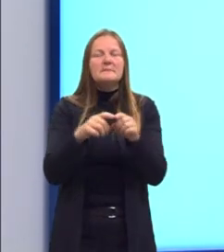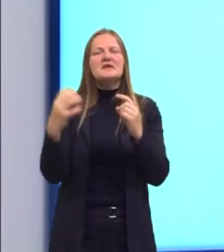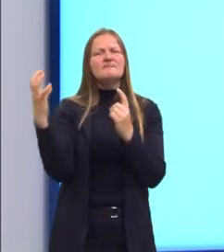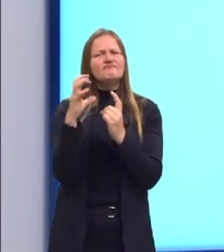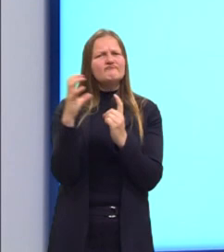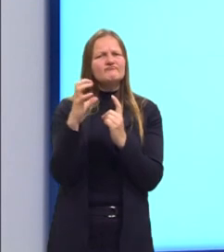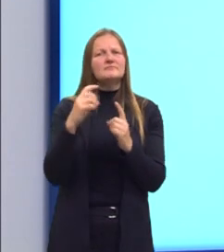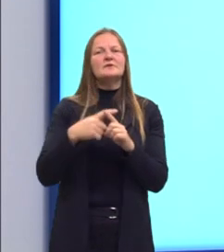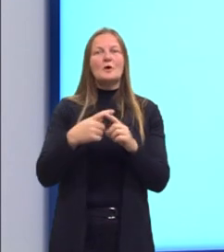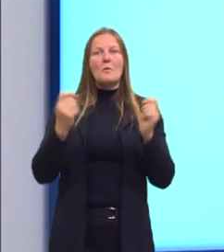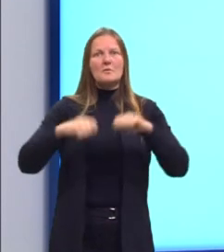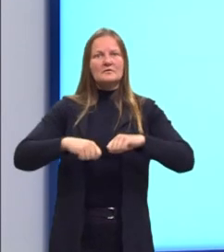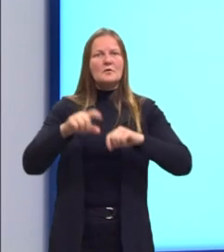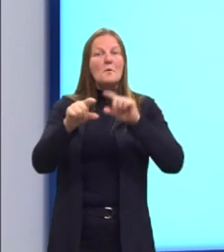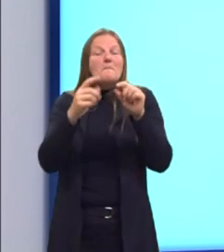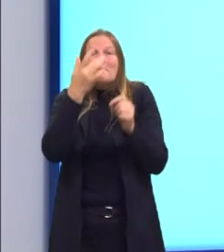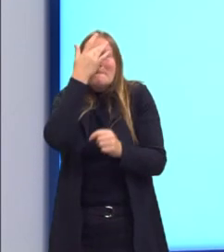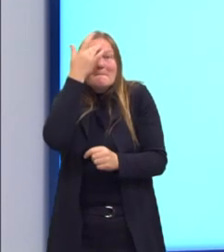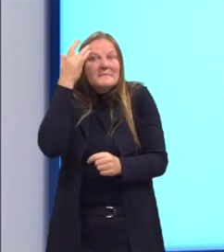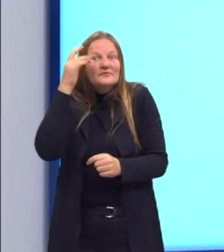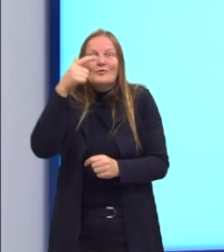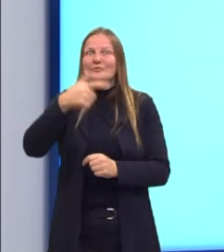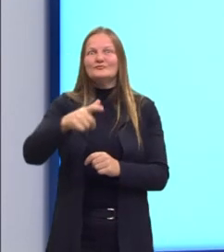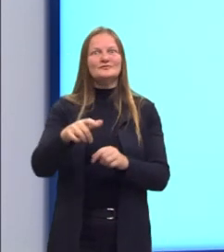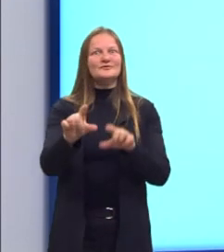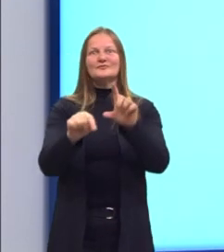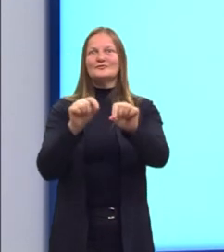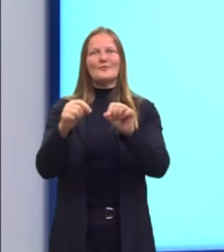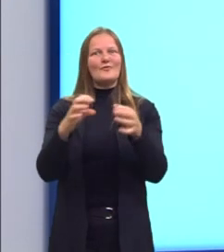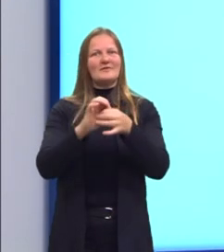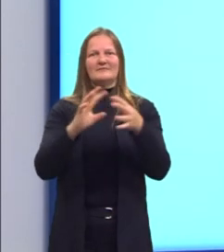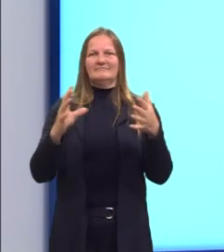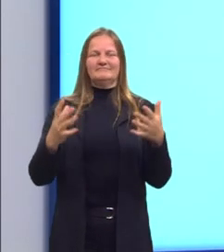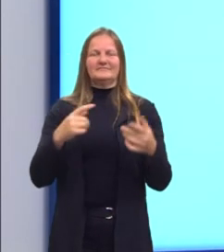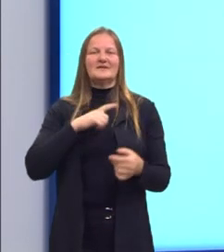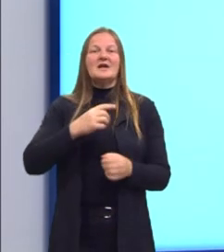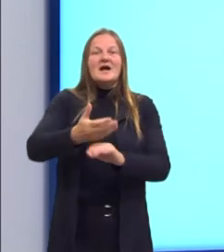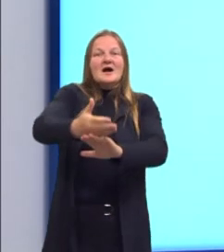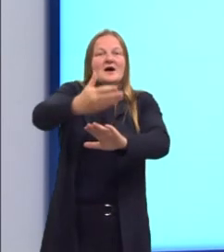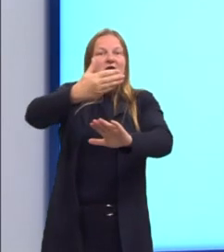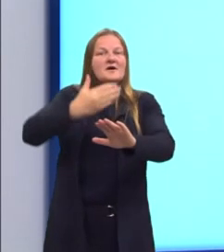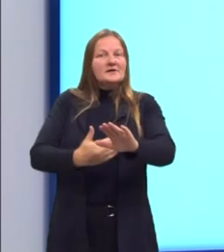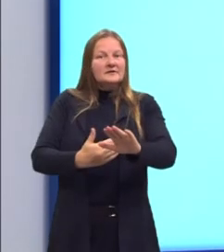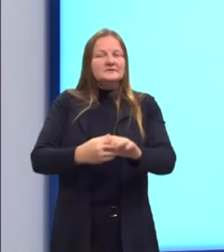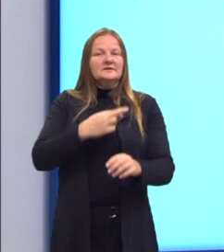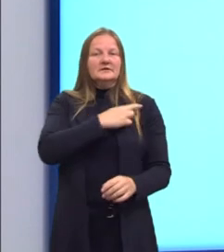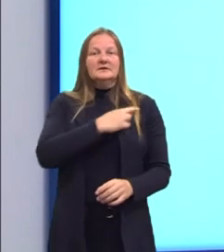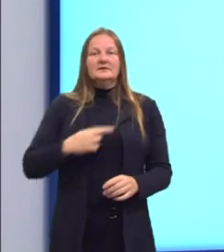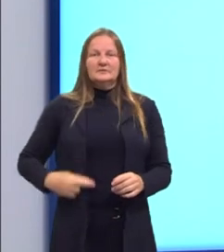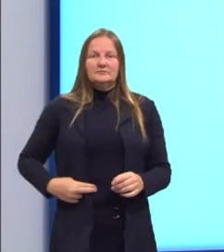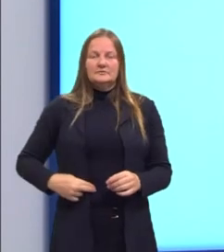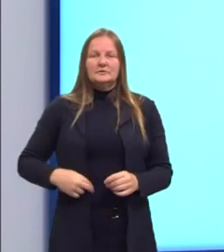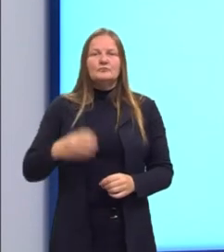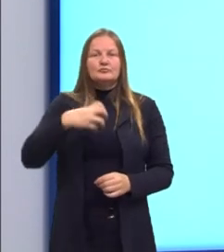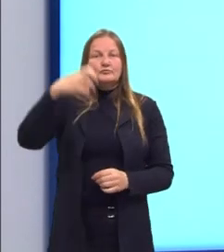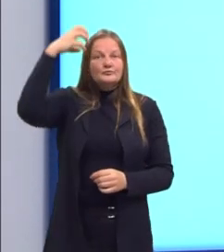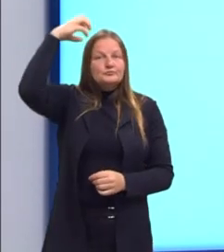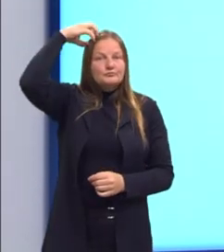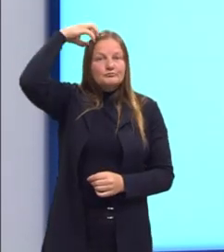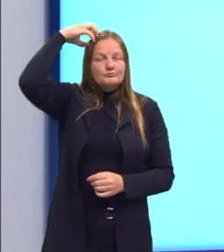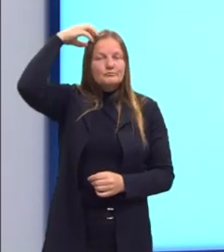na possibilidade das pessoas escolherem o seu candidato livremente. Anteriormente, a república, na monarquia,